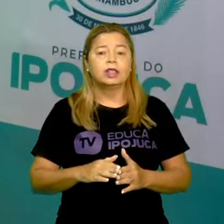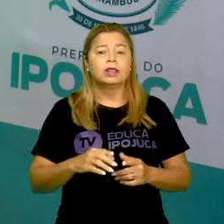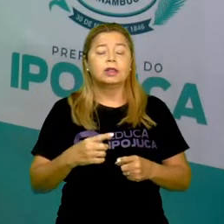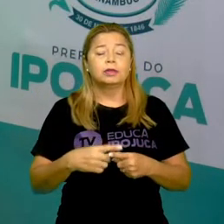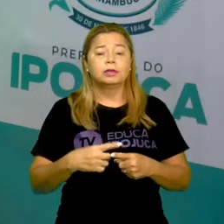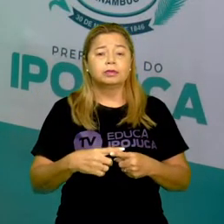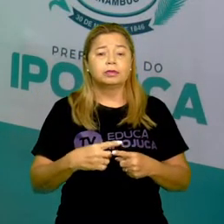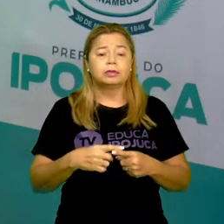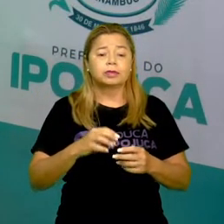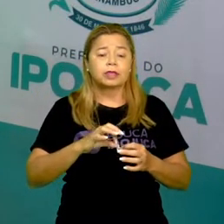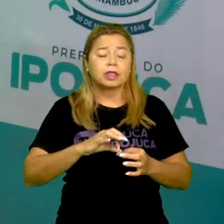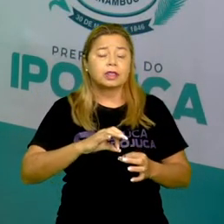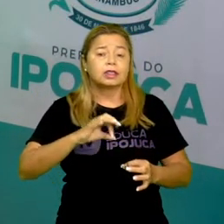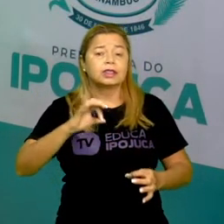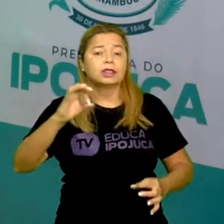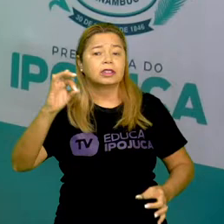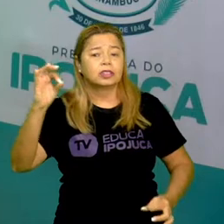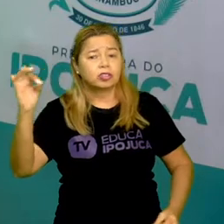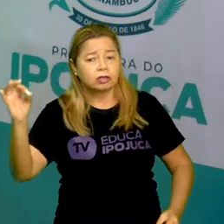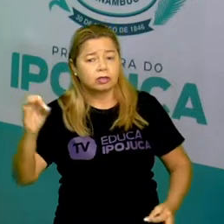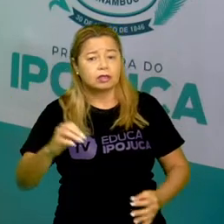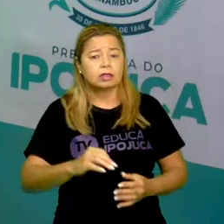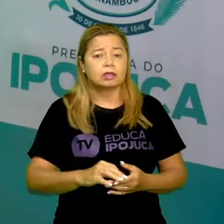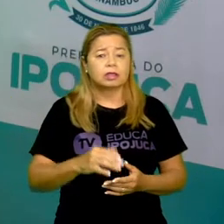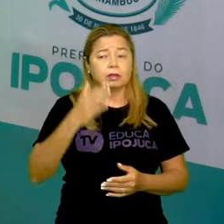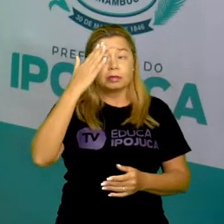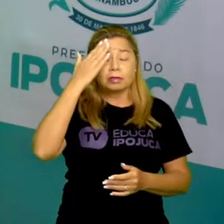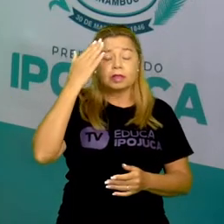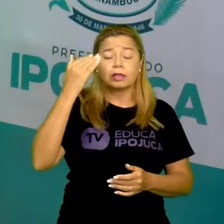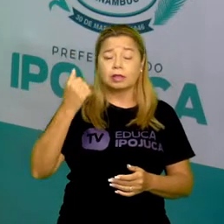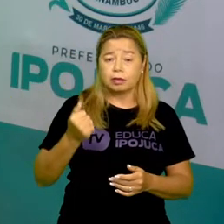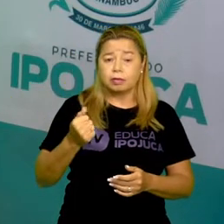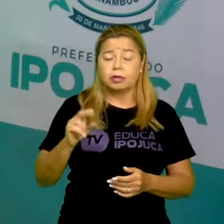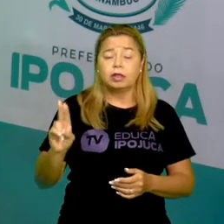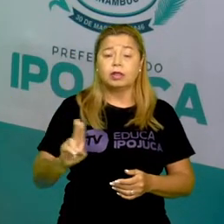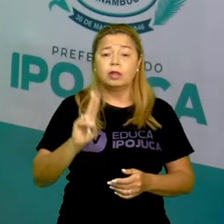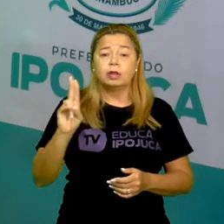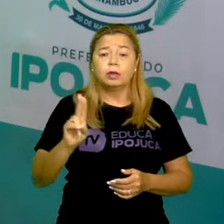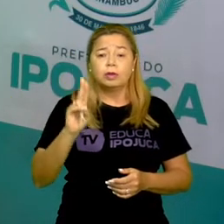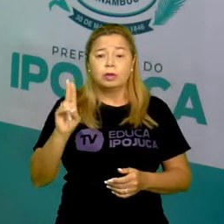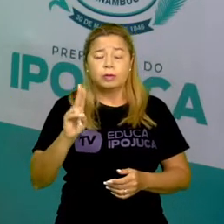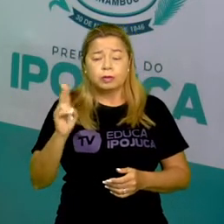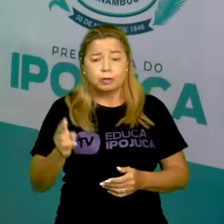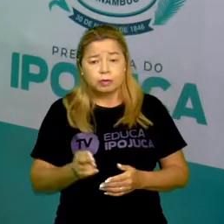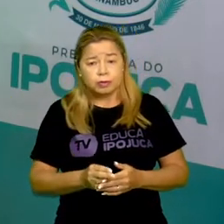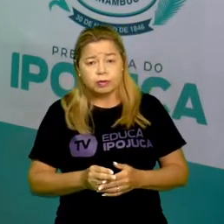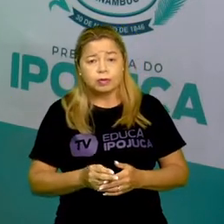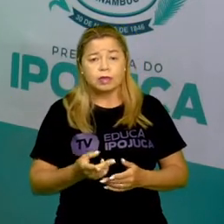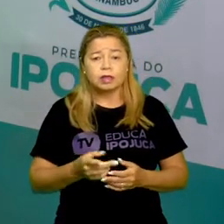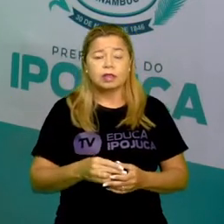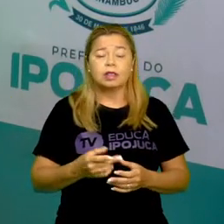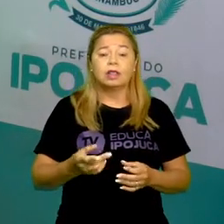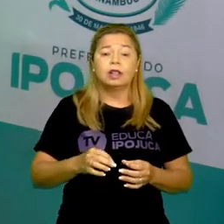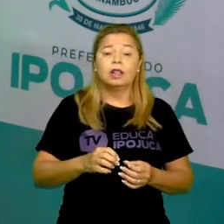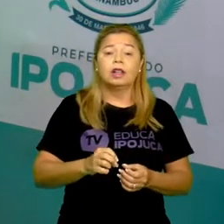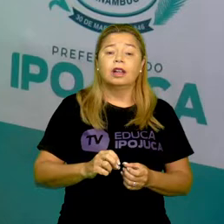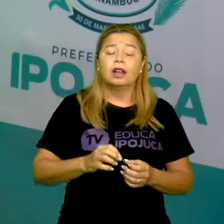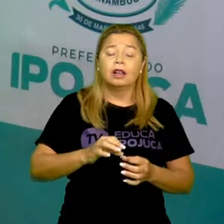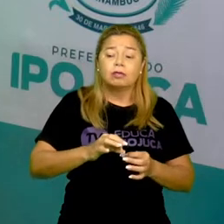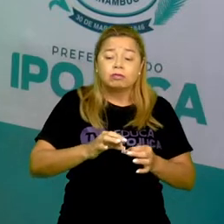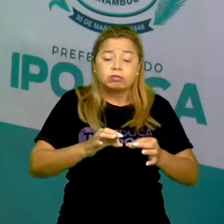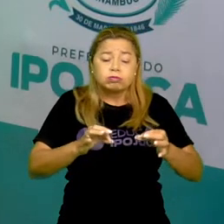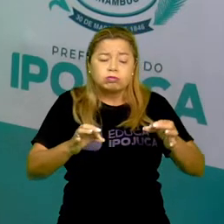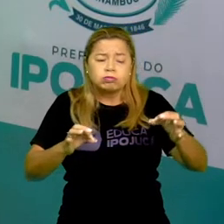cidades, ela é feita usando uma unidade de medida de comprimento. Mas não qualquer unidade de medida.